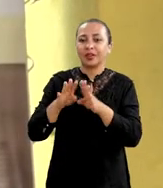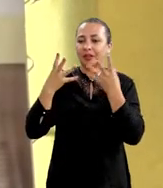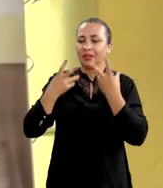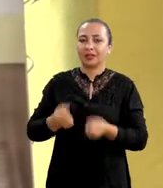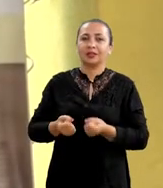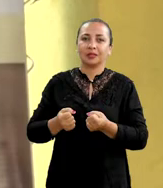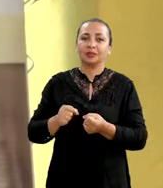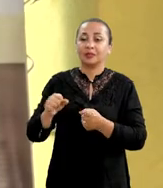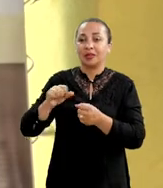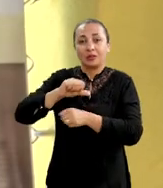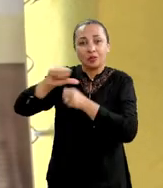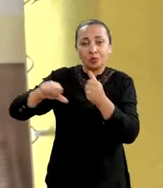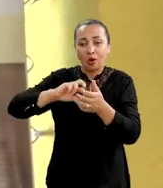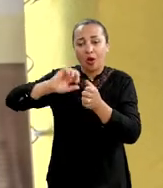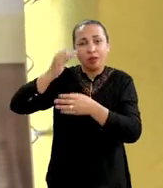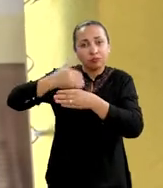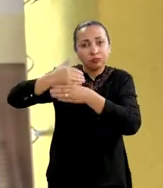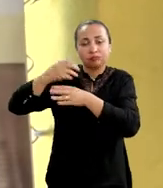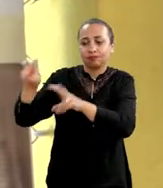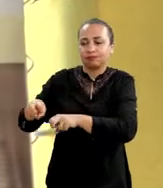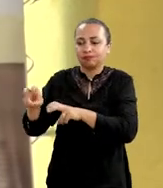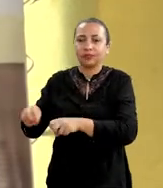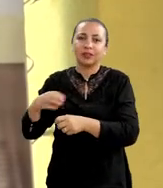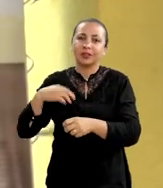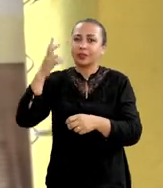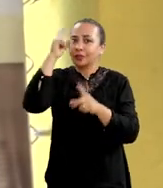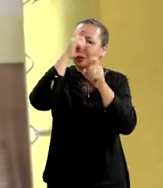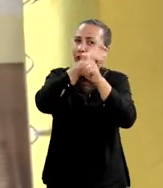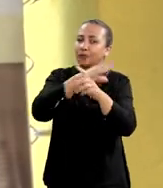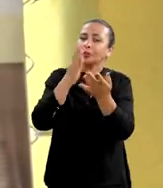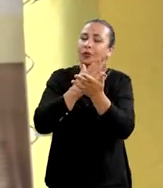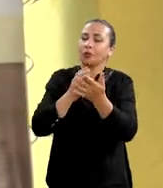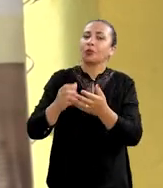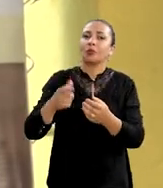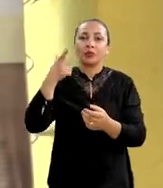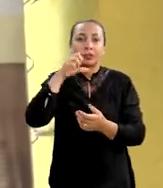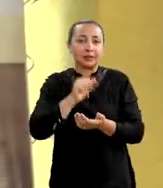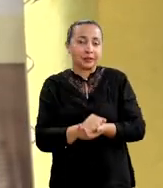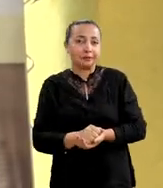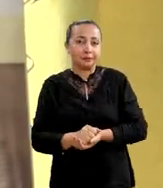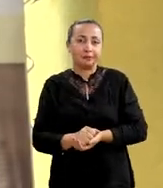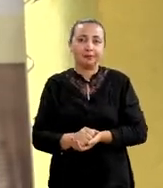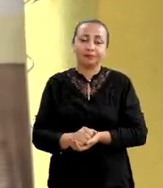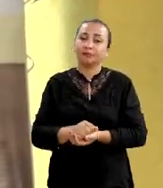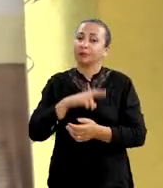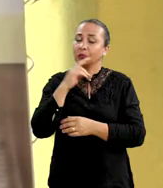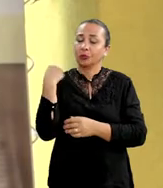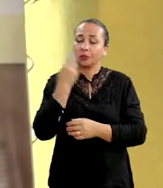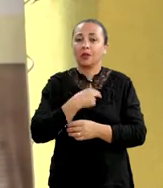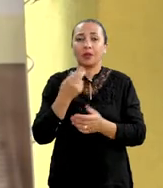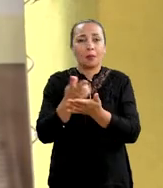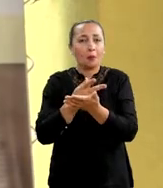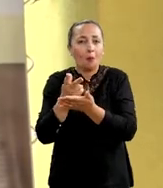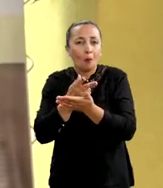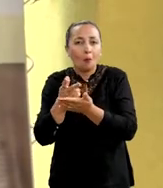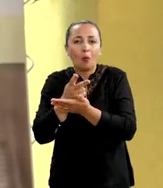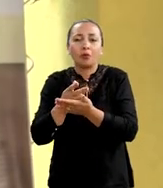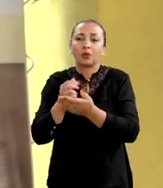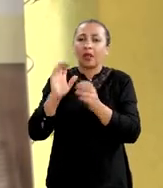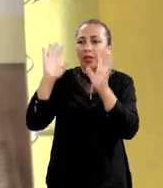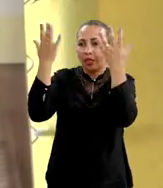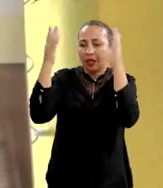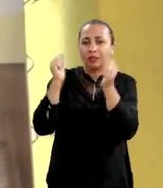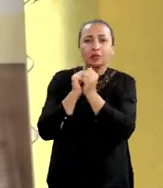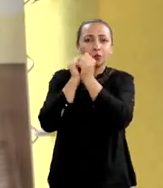prioritariamente assentamentos de reforma agrária, que já tem uma certa dificuldade de acesso a alguns benefícios. Então a gente vai tentar